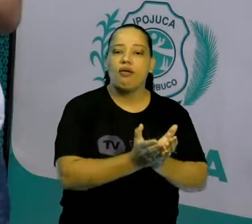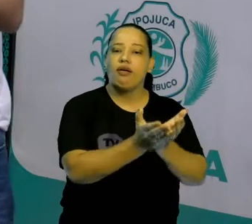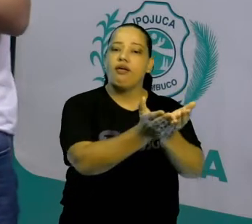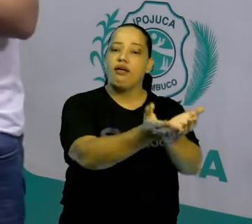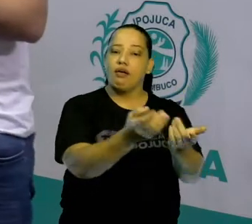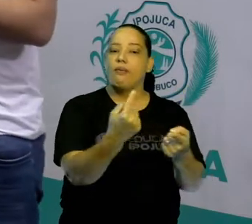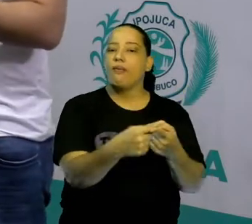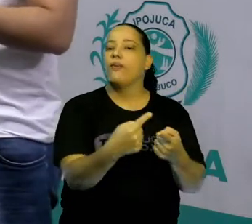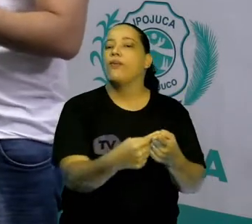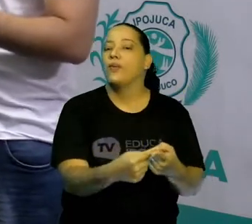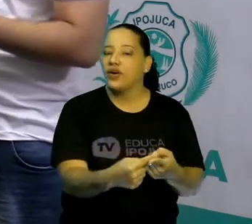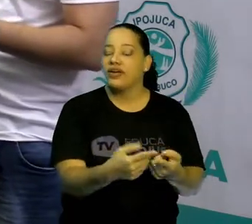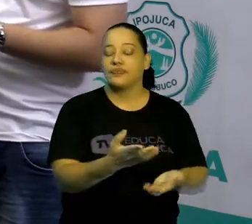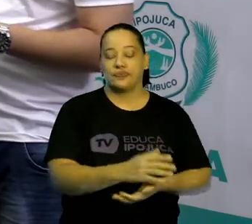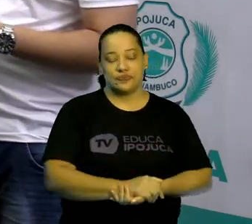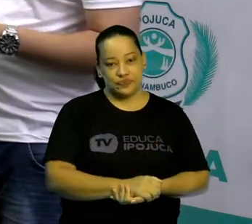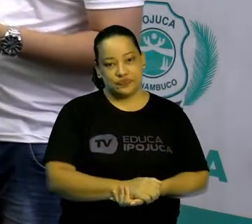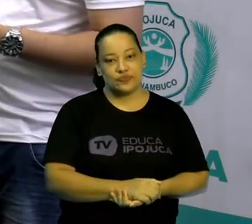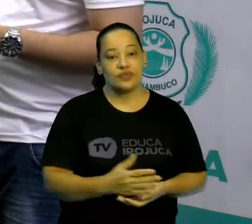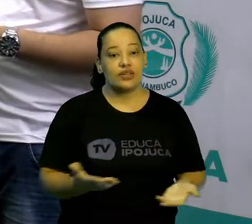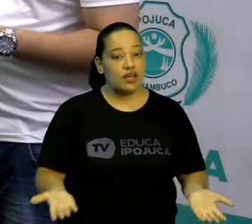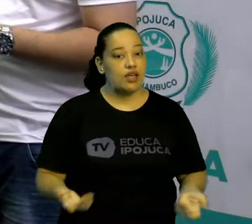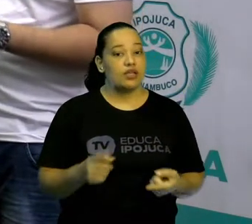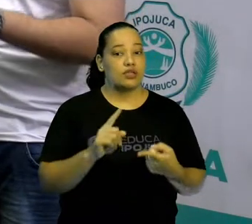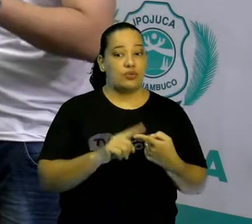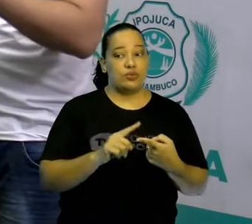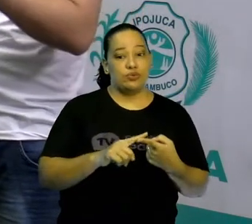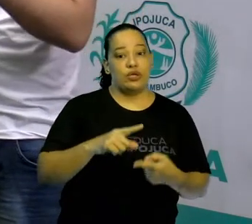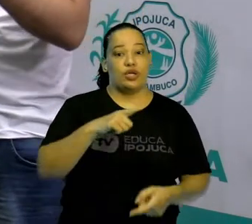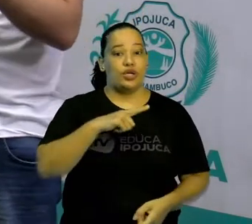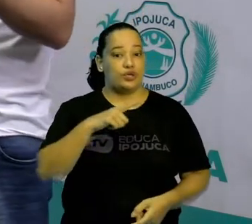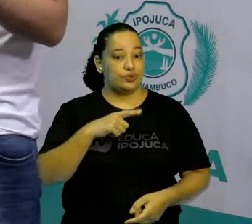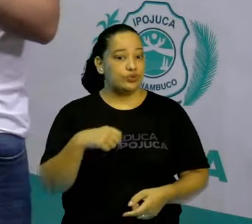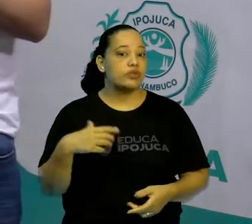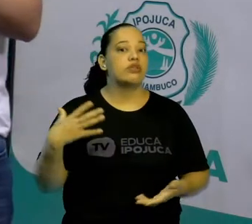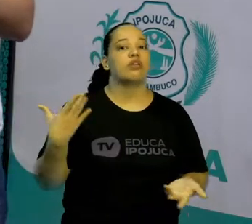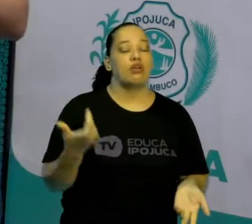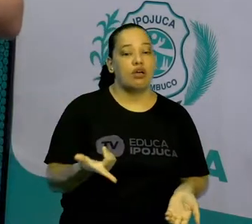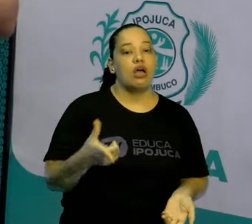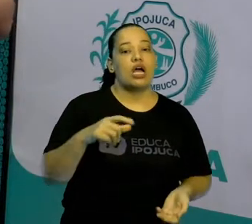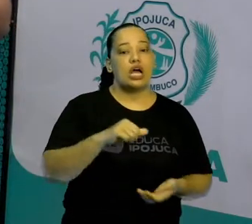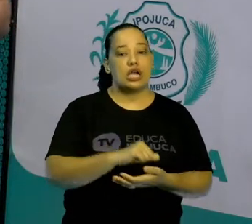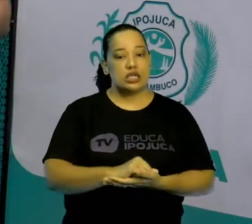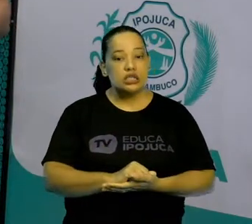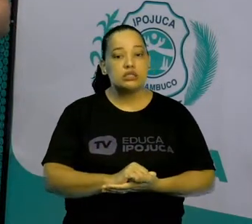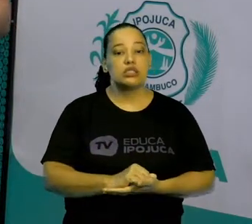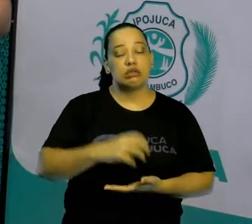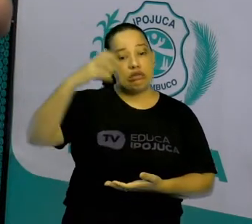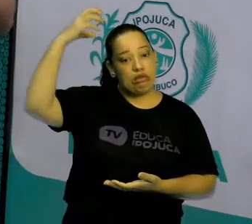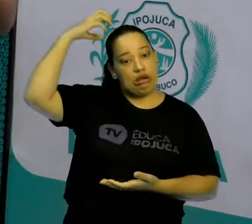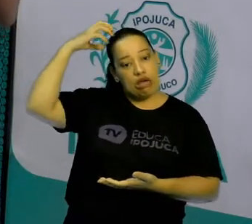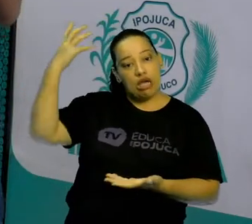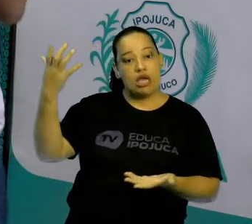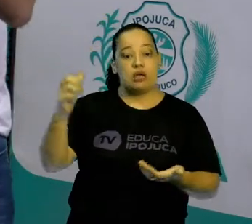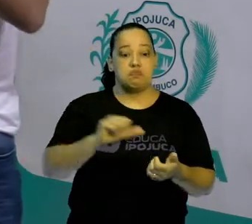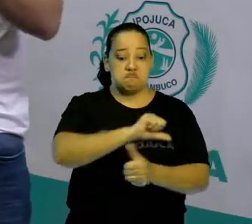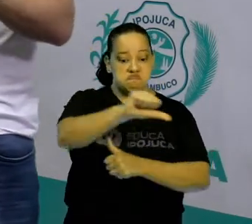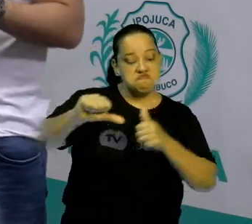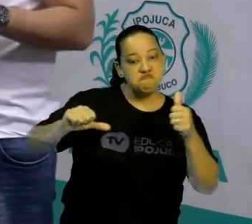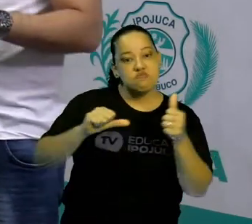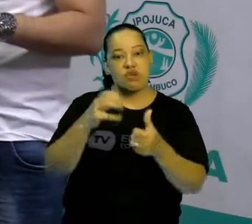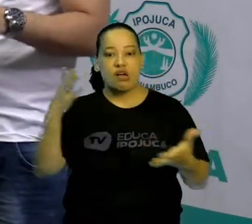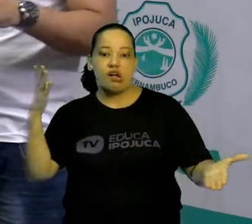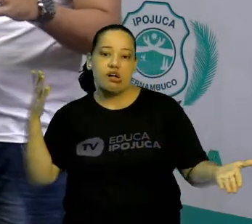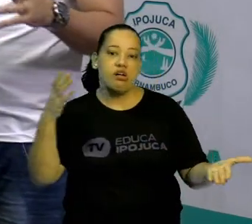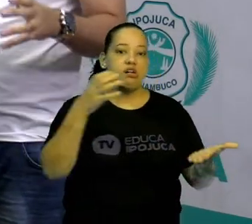final da Idade Média. Primeiramente, nós temos a tomada de poder ali pela dinastia de Avis. A dinastia de Avis,